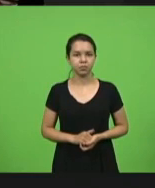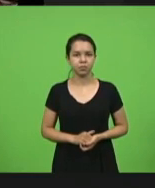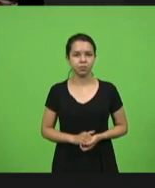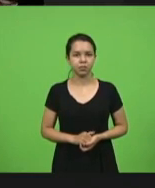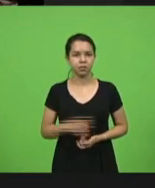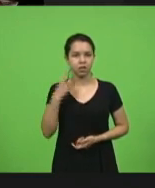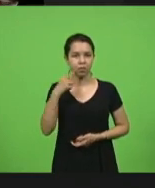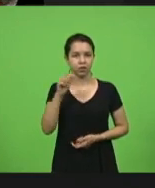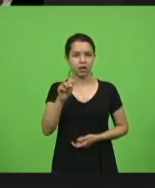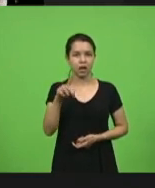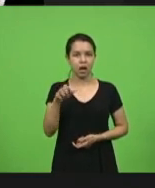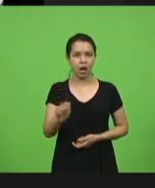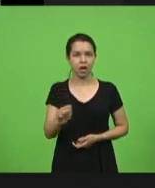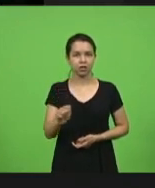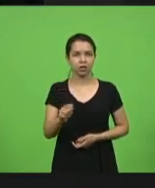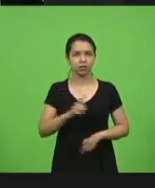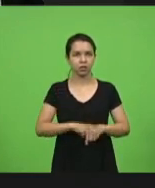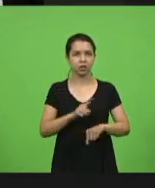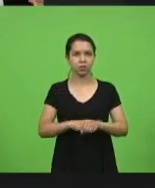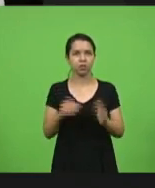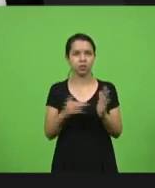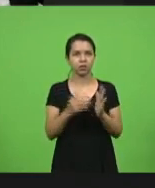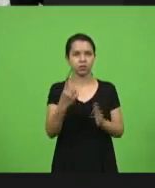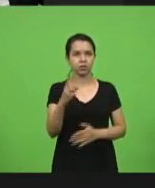Deputada Ada, com a palavra por até 15 minutos.